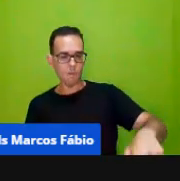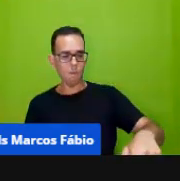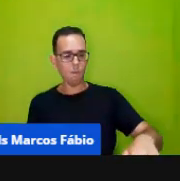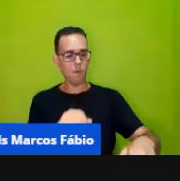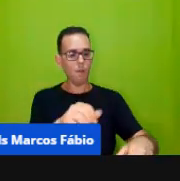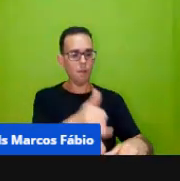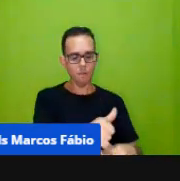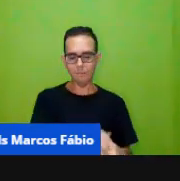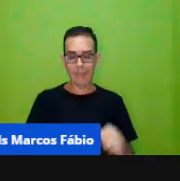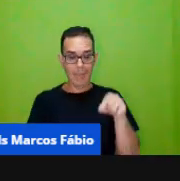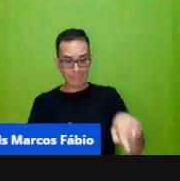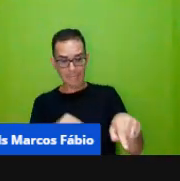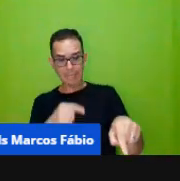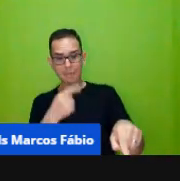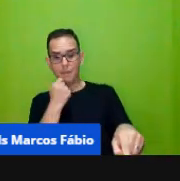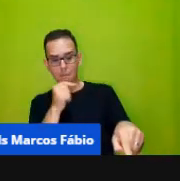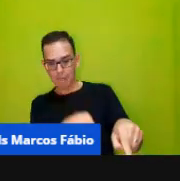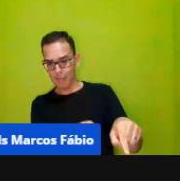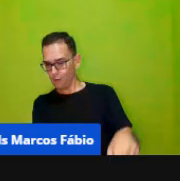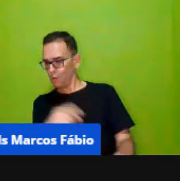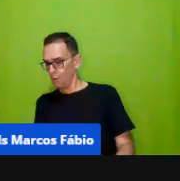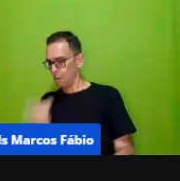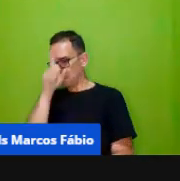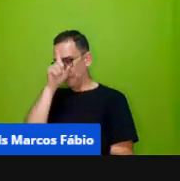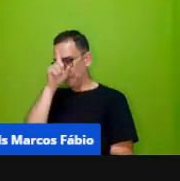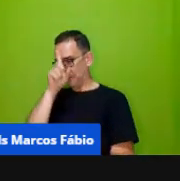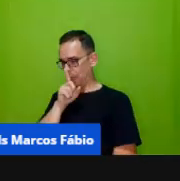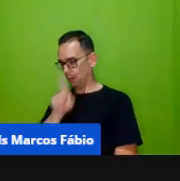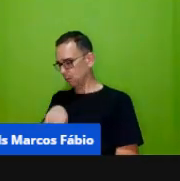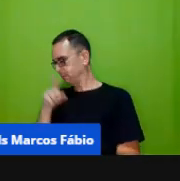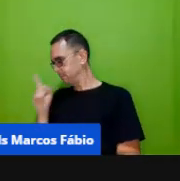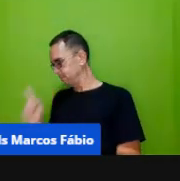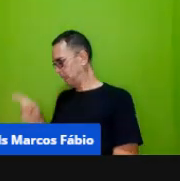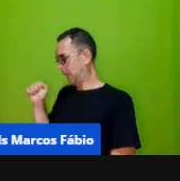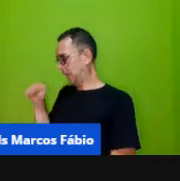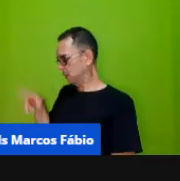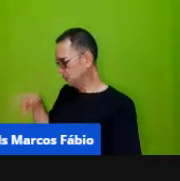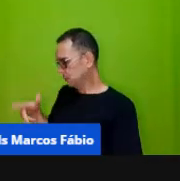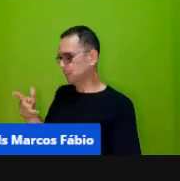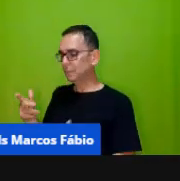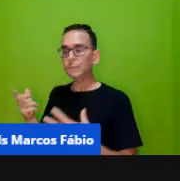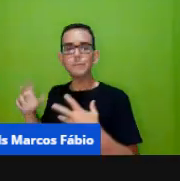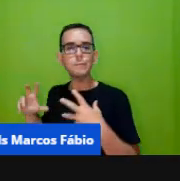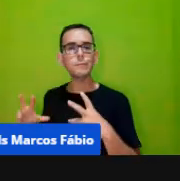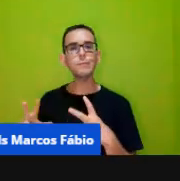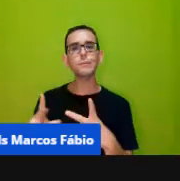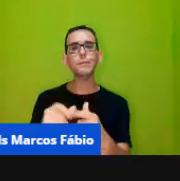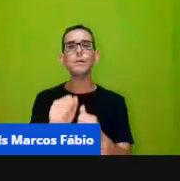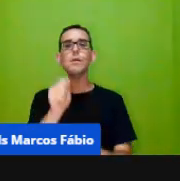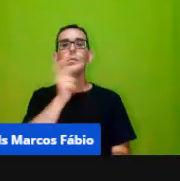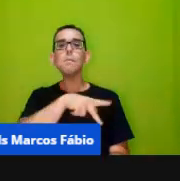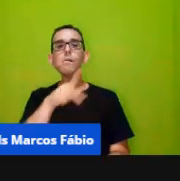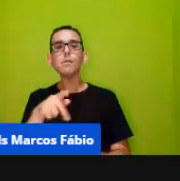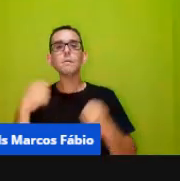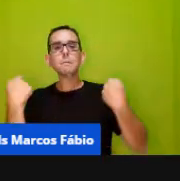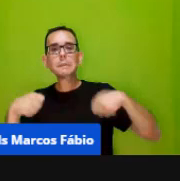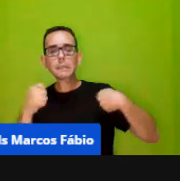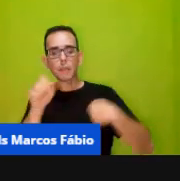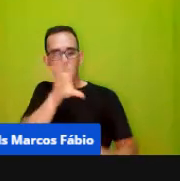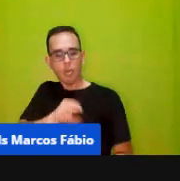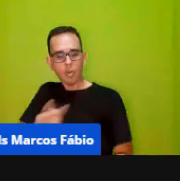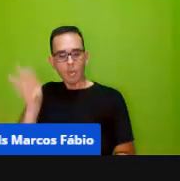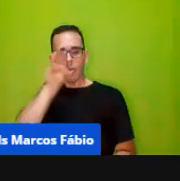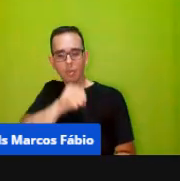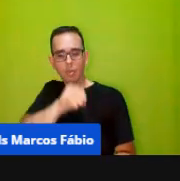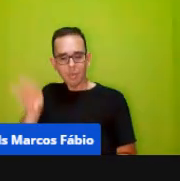os vermelhos, depois os amarelos e assim por diante. Então, o professor precisa verbalizar esses conhecimentos,